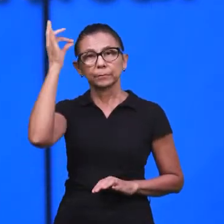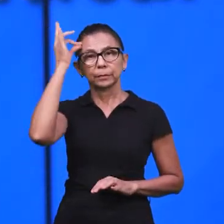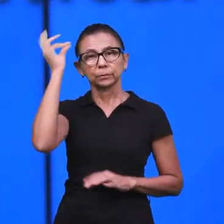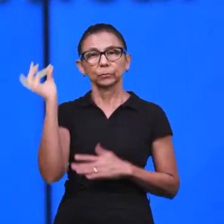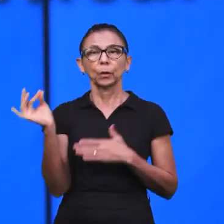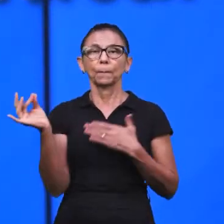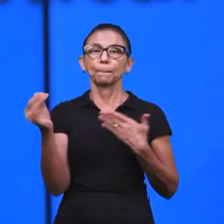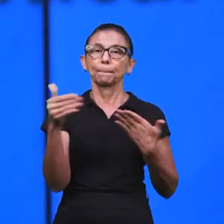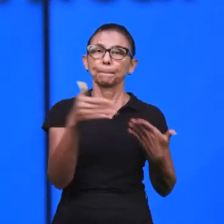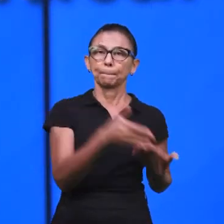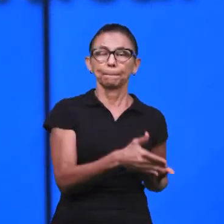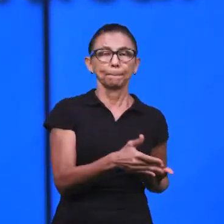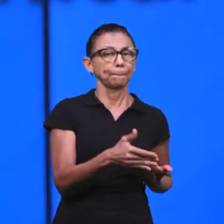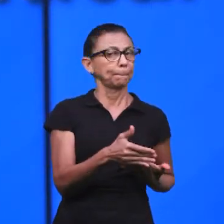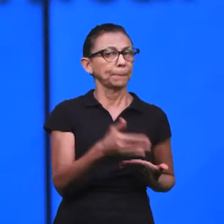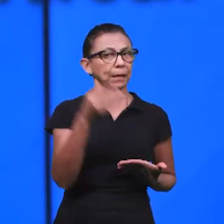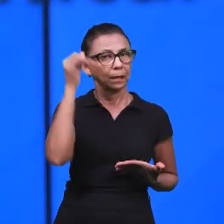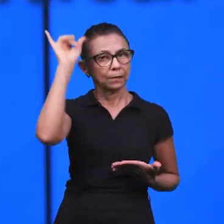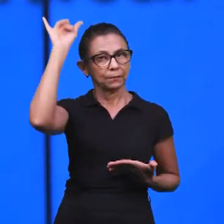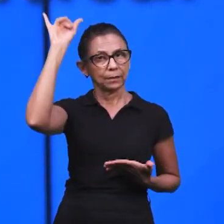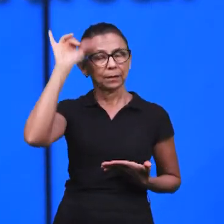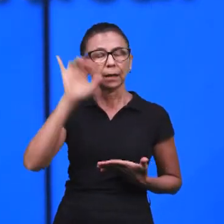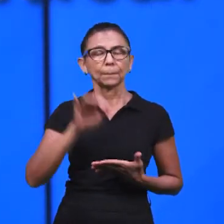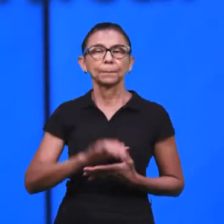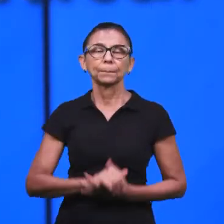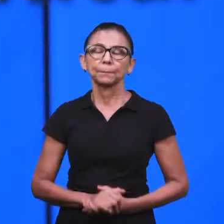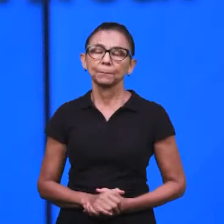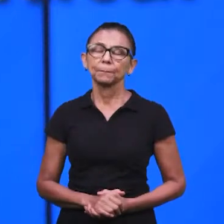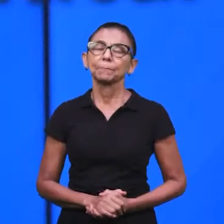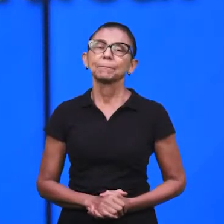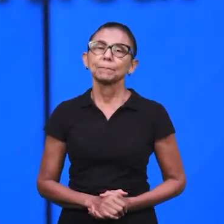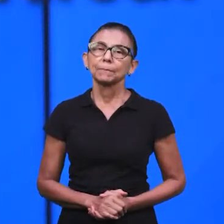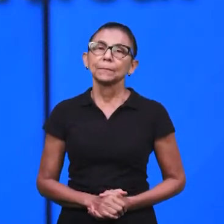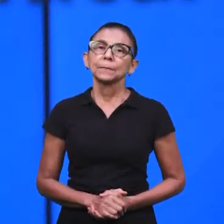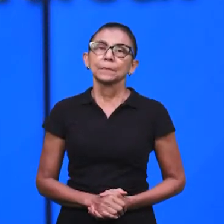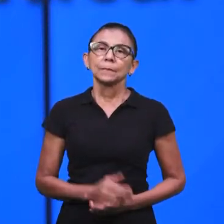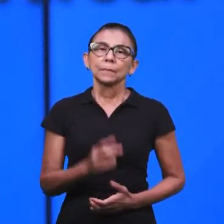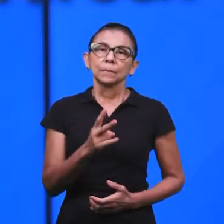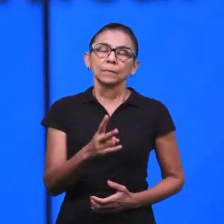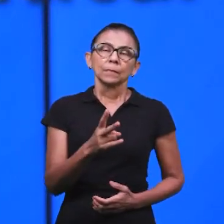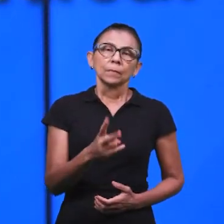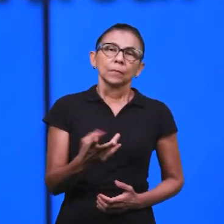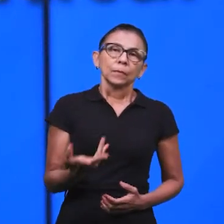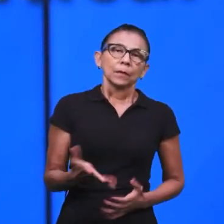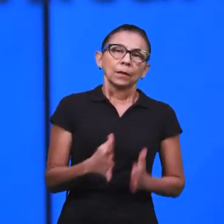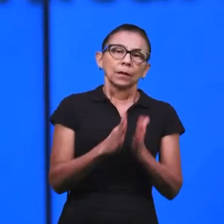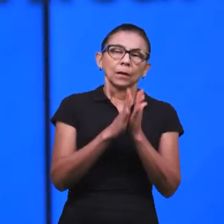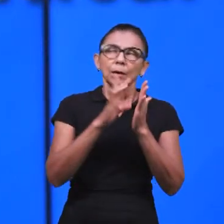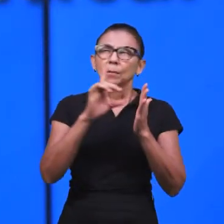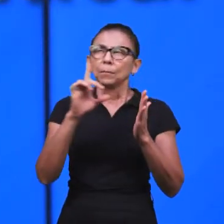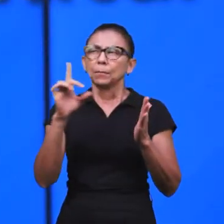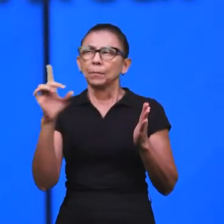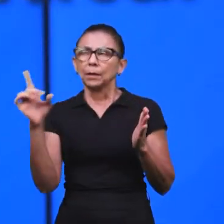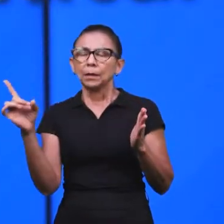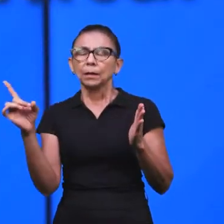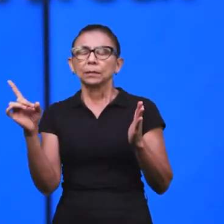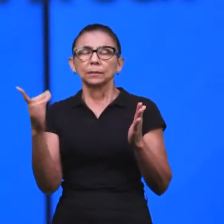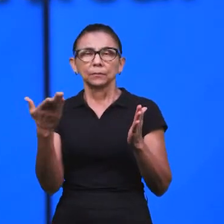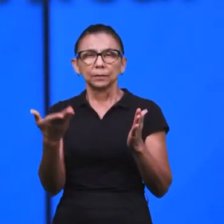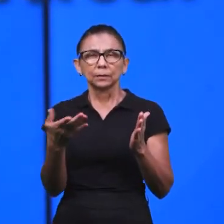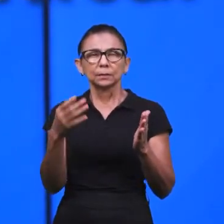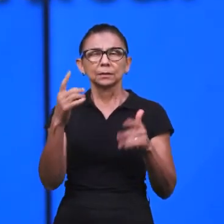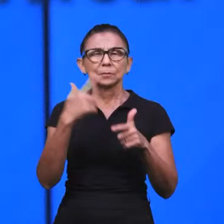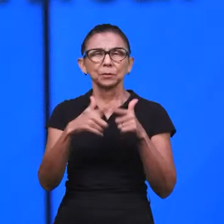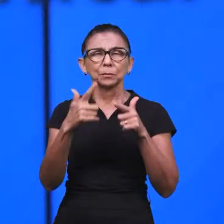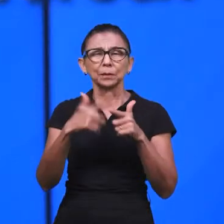Então, é preciso estar realmente preparado para enfrentar tudo isso com a palavra, como nós fazemos. Está tudo